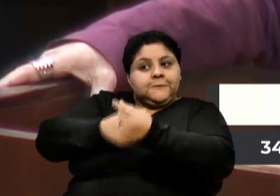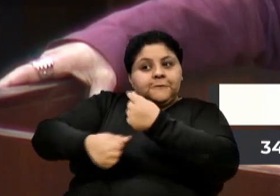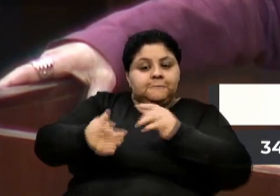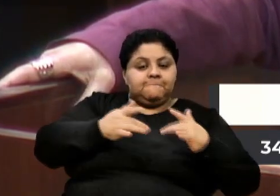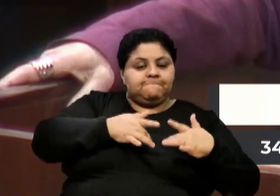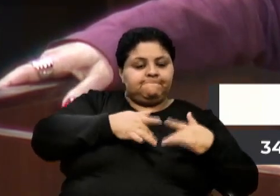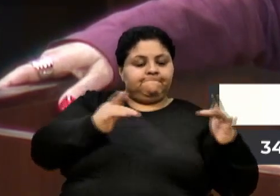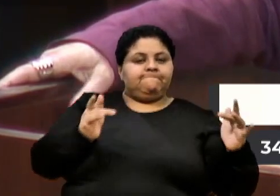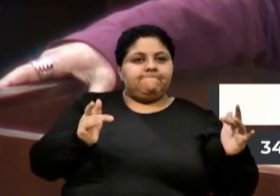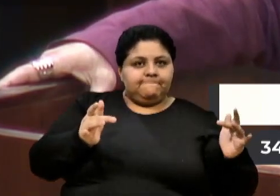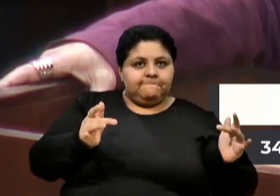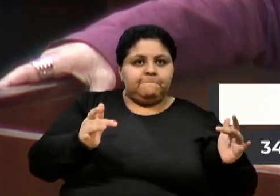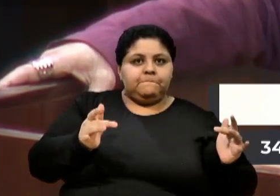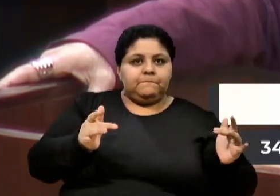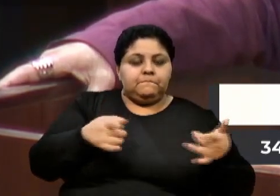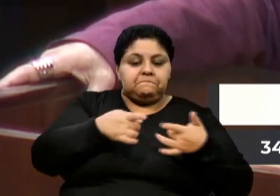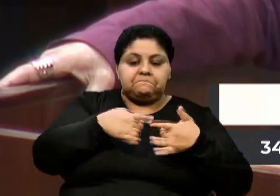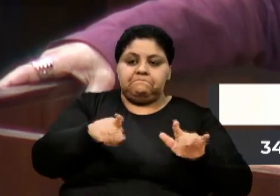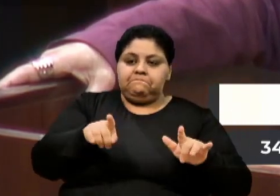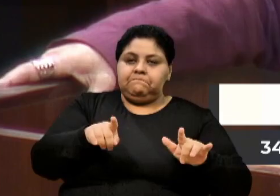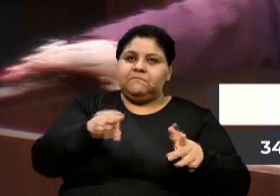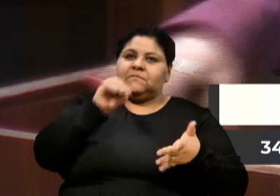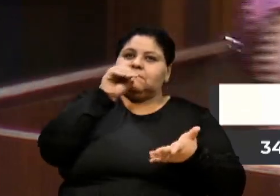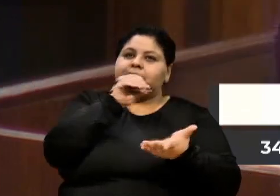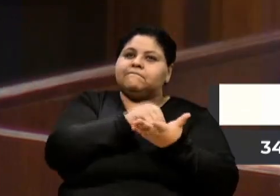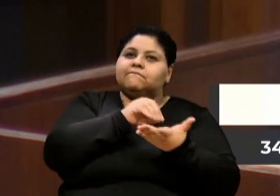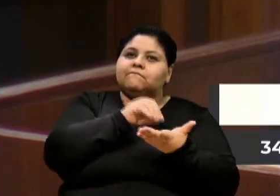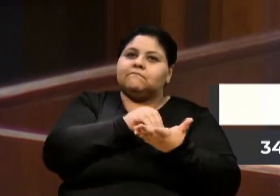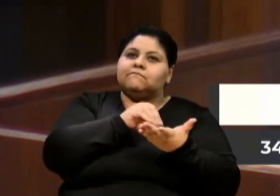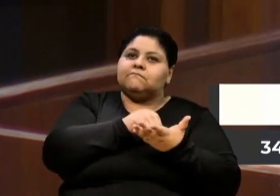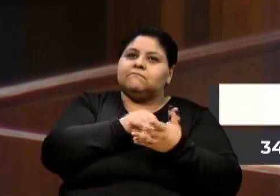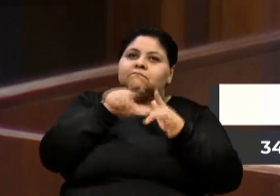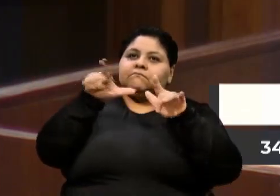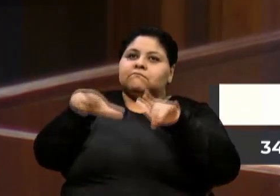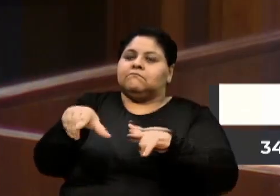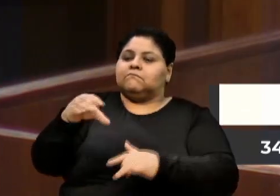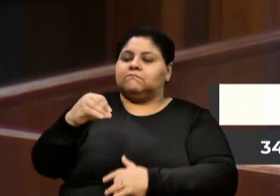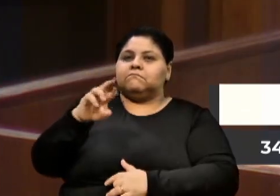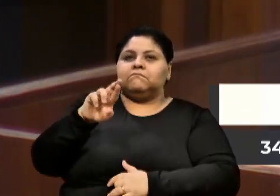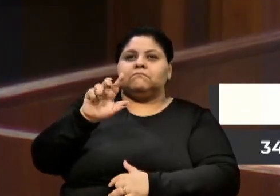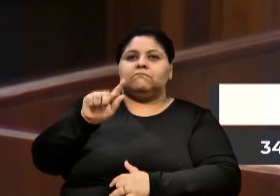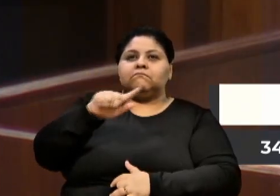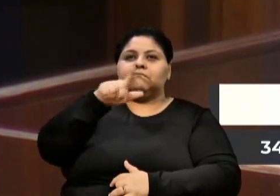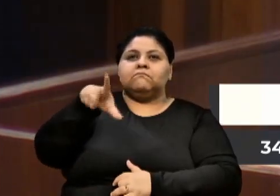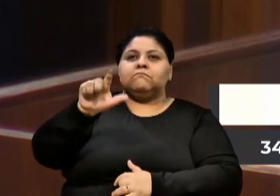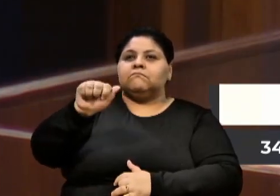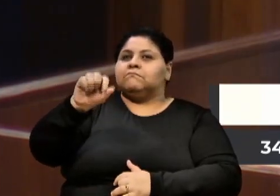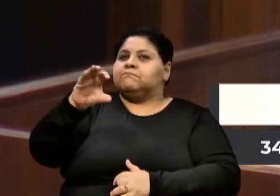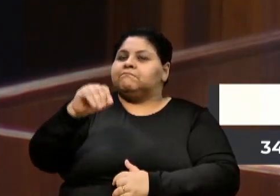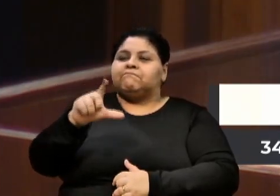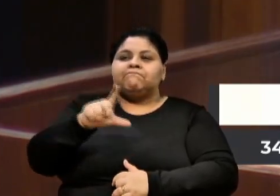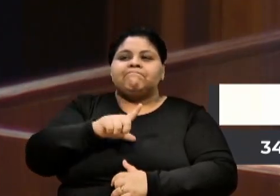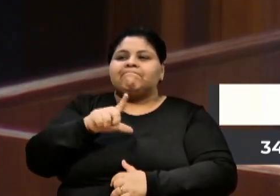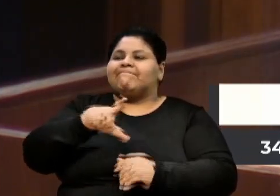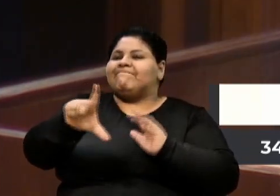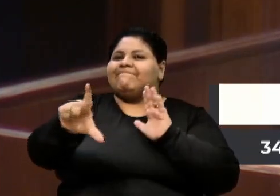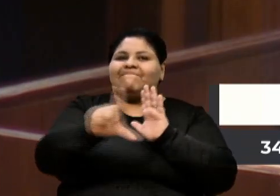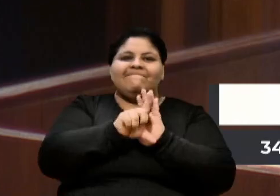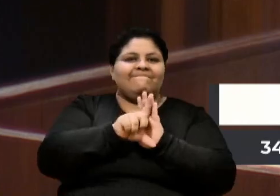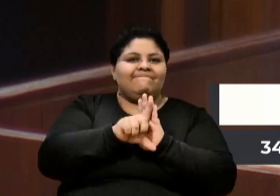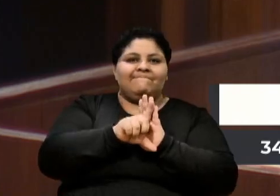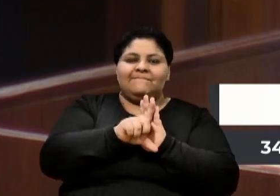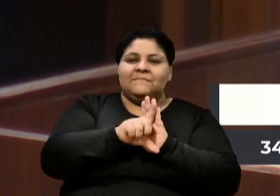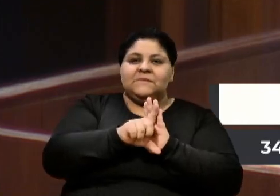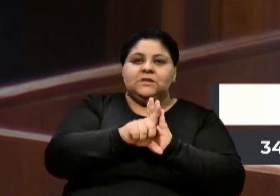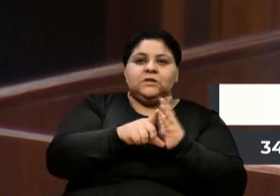nenhum órgão, não tem uma lei, não tem regulamentação, coisa que a grande maioria